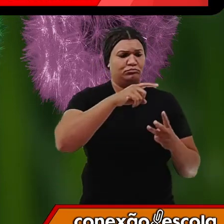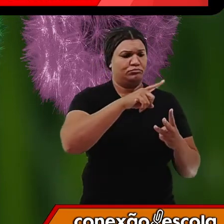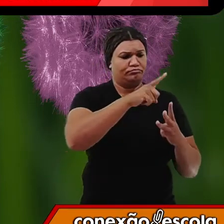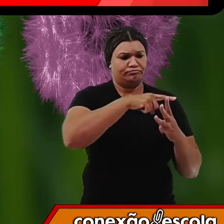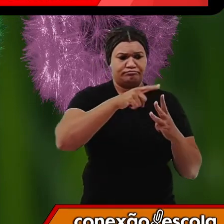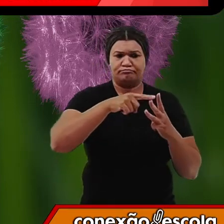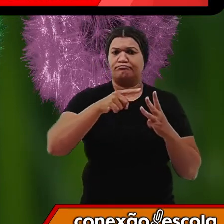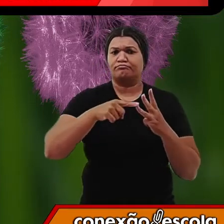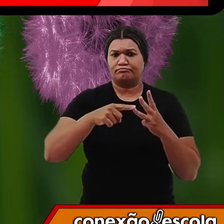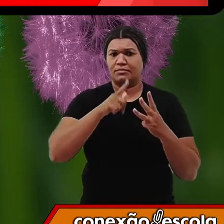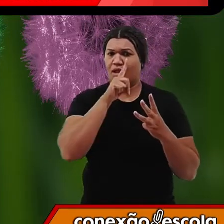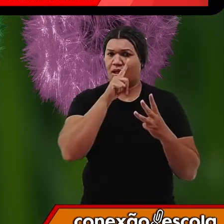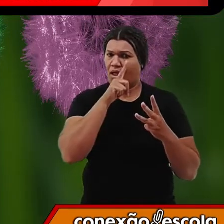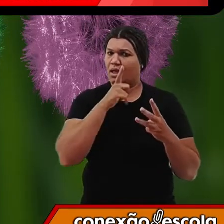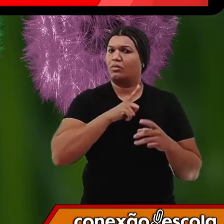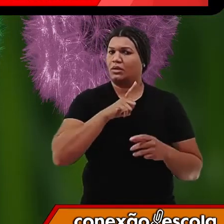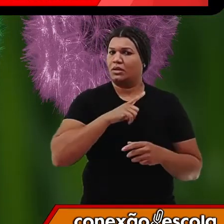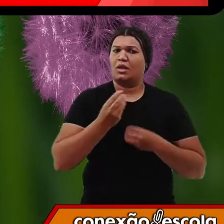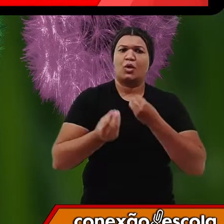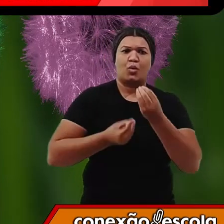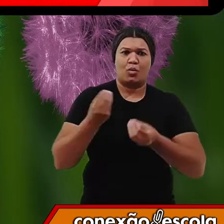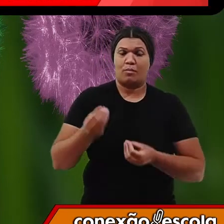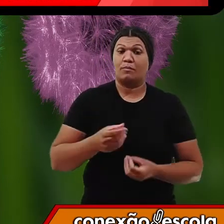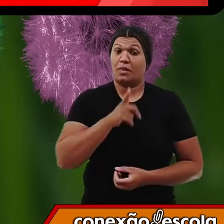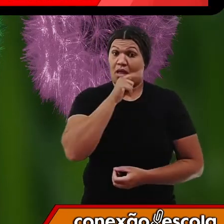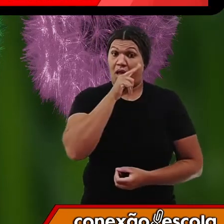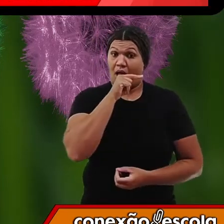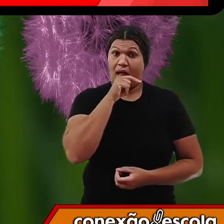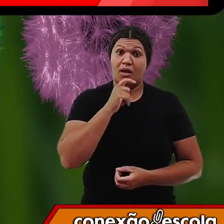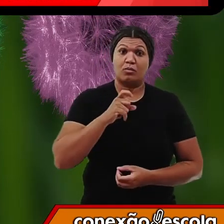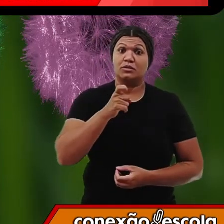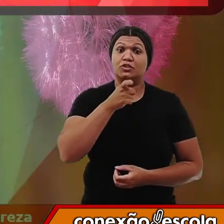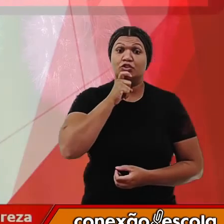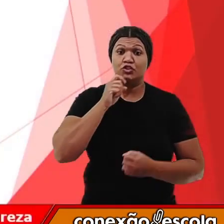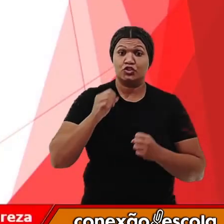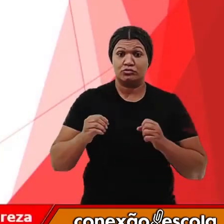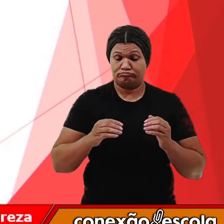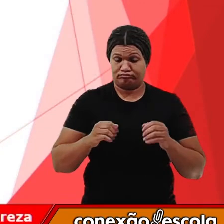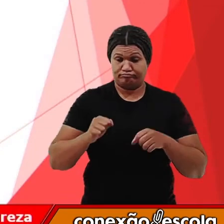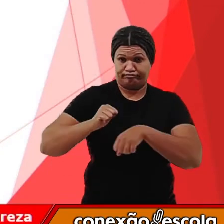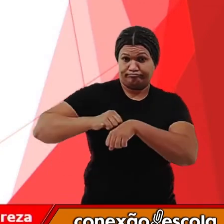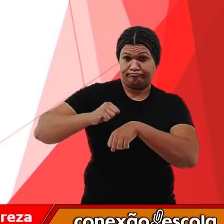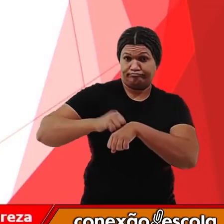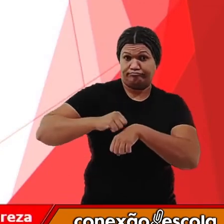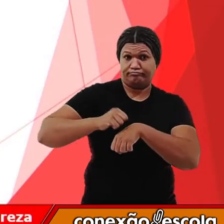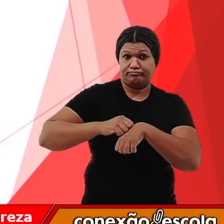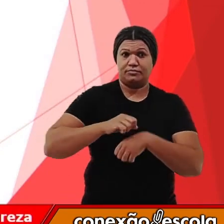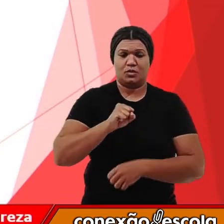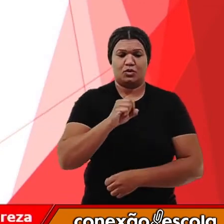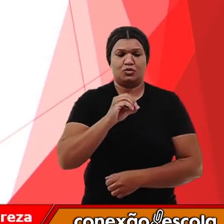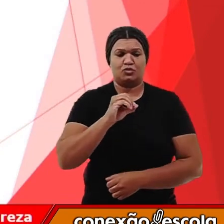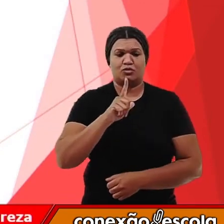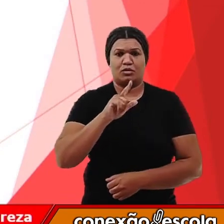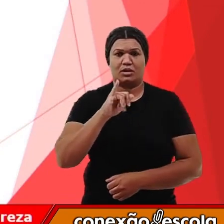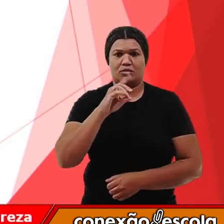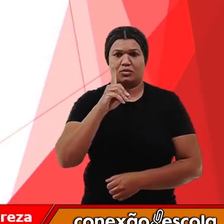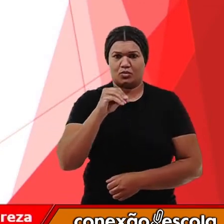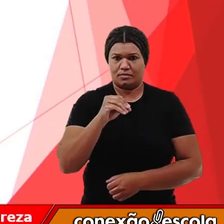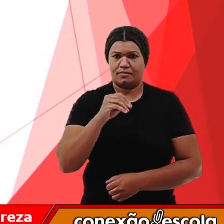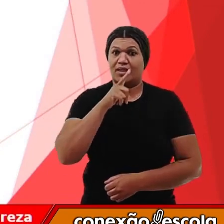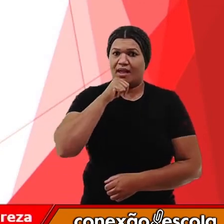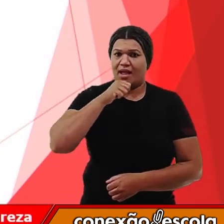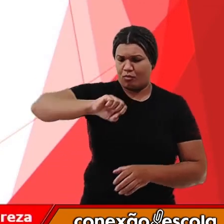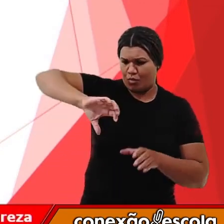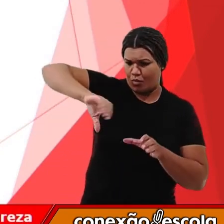água é encontrada. Então a água das geleiras, por exemplo, é uma água no estado sólido. Já a água que sai da